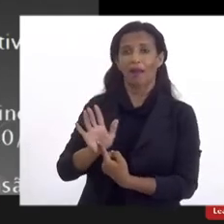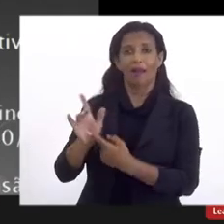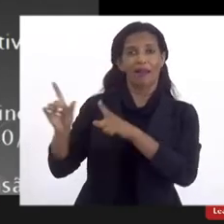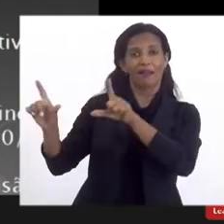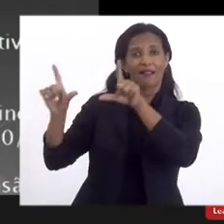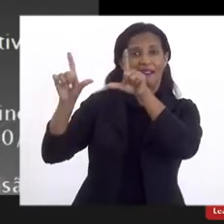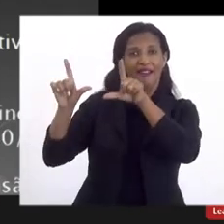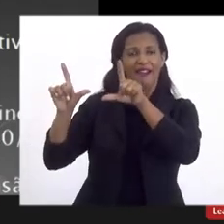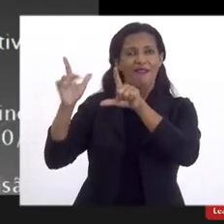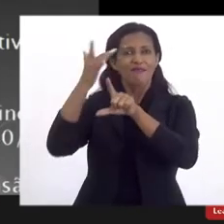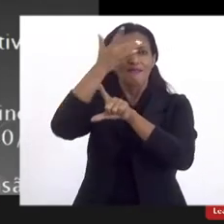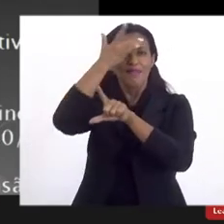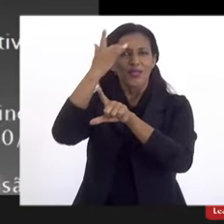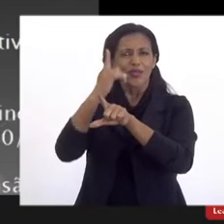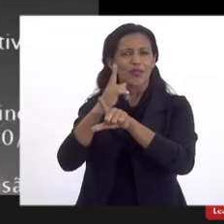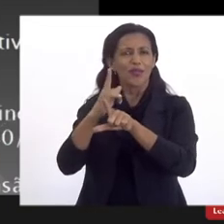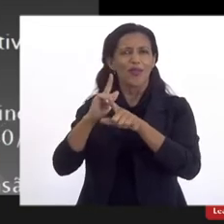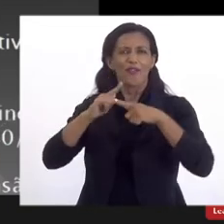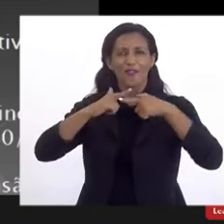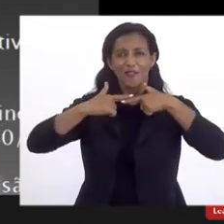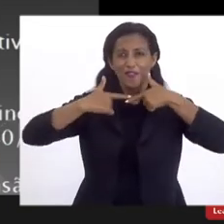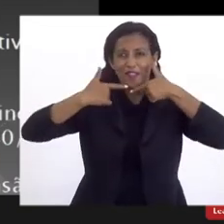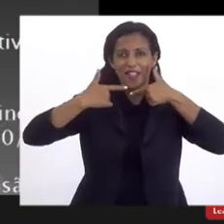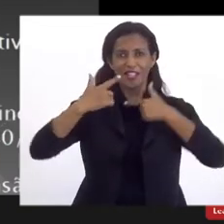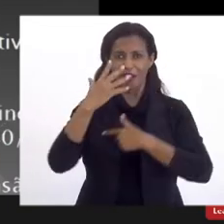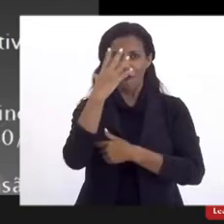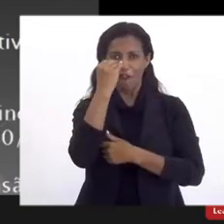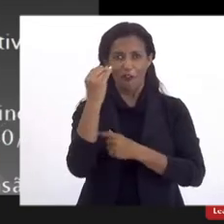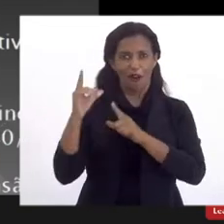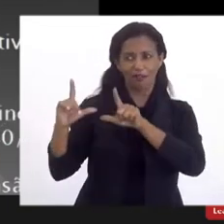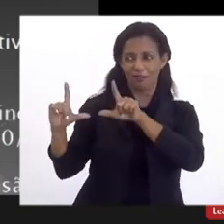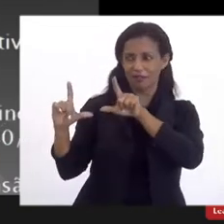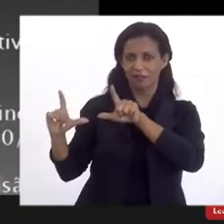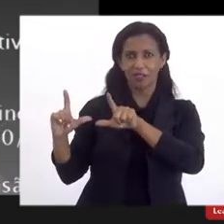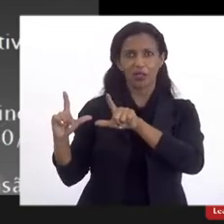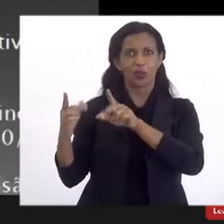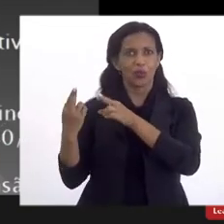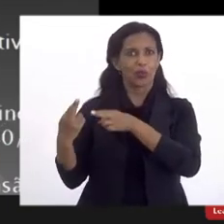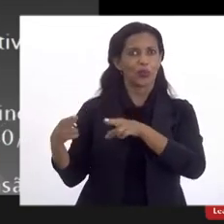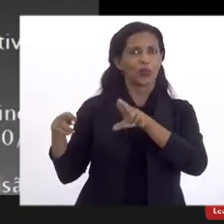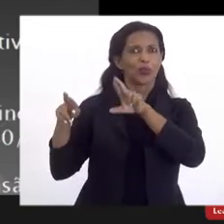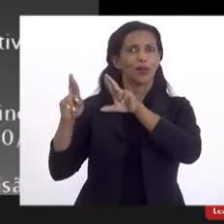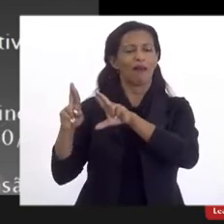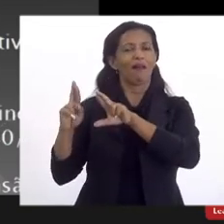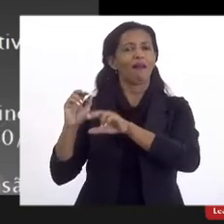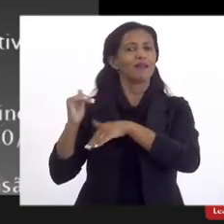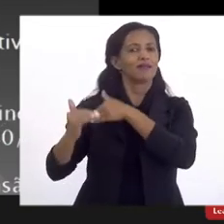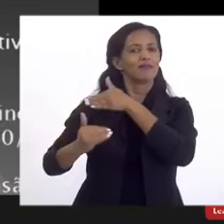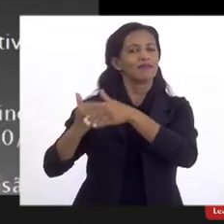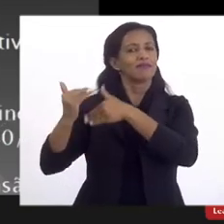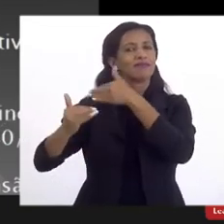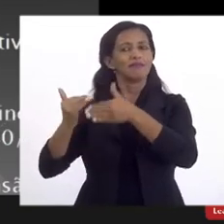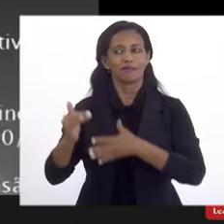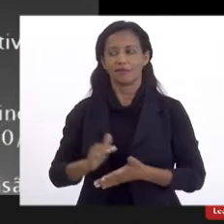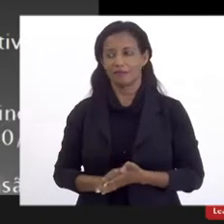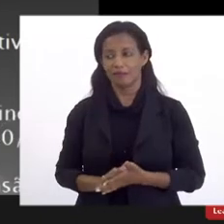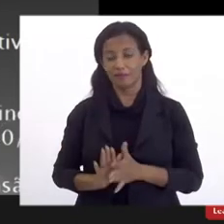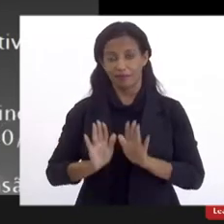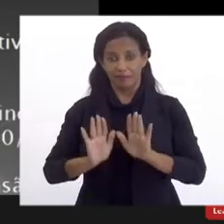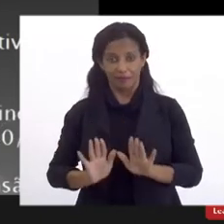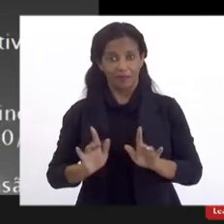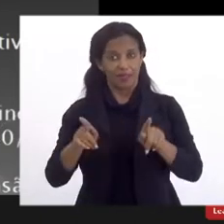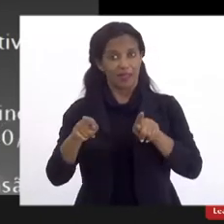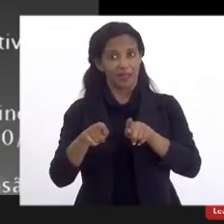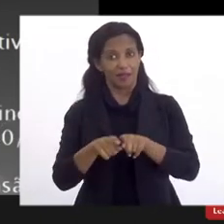pessoas felizes, né, pessoas felizes e com esperança de desenvolvimento. No entanto,